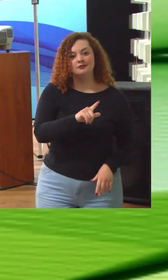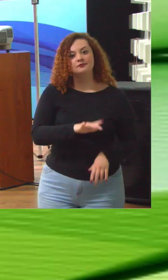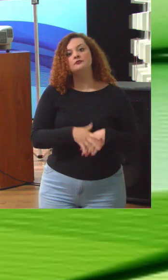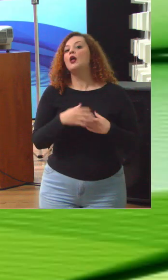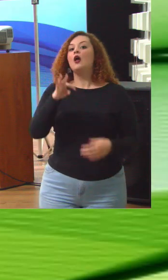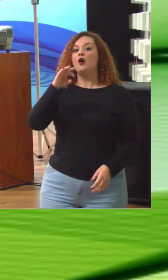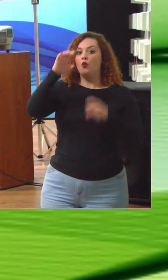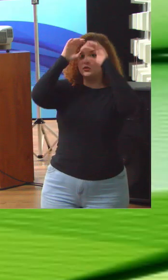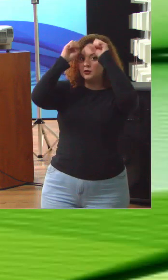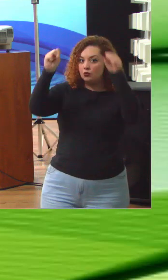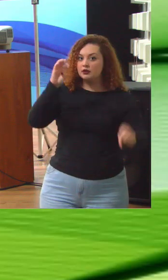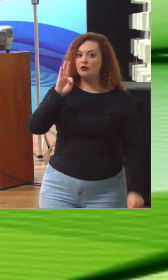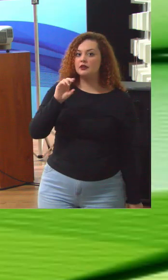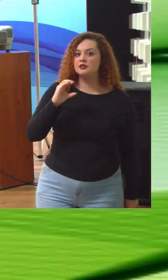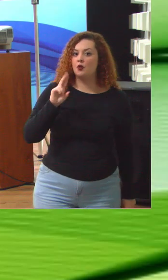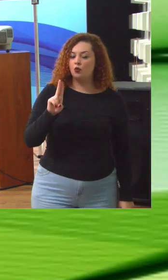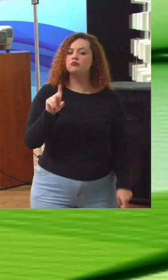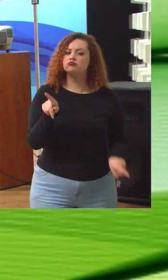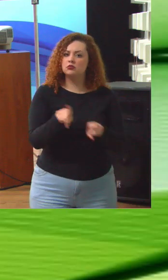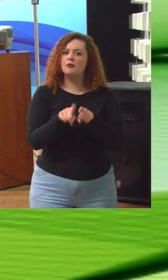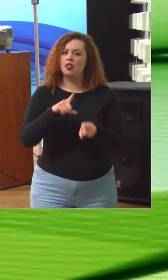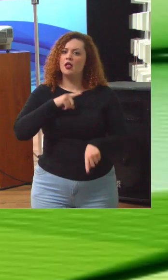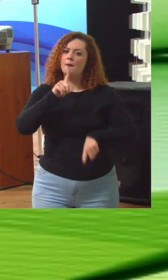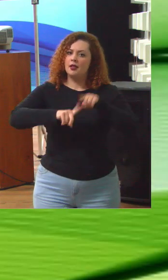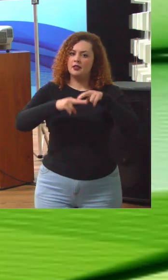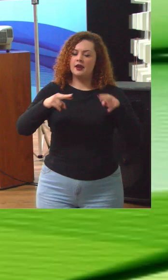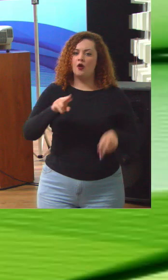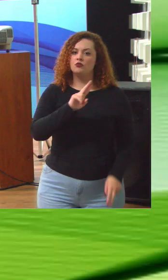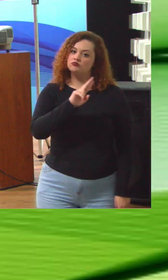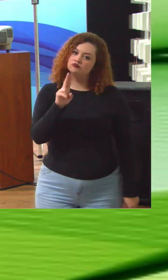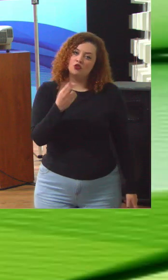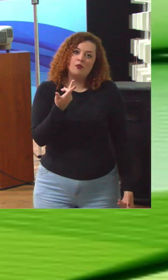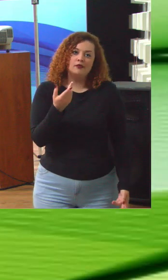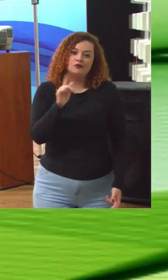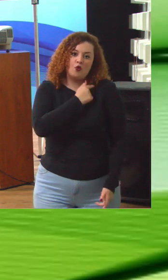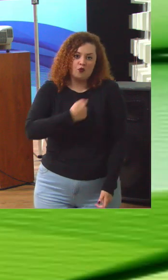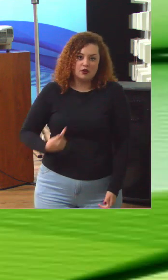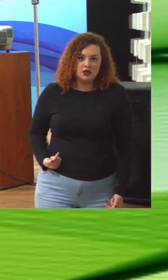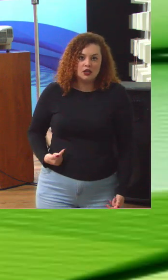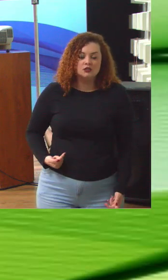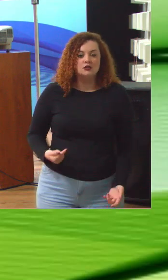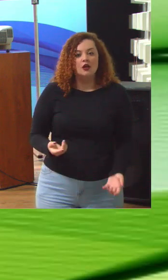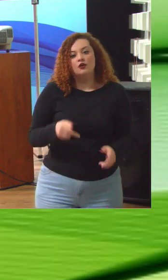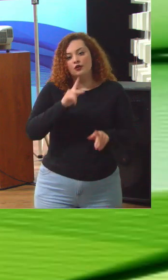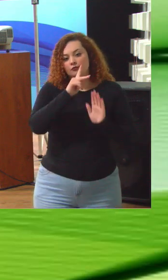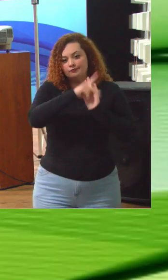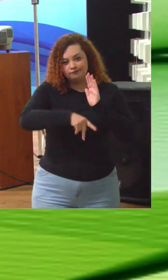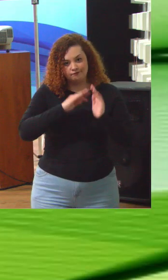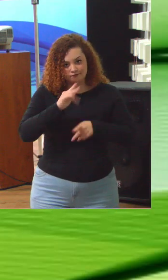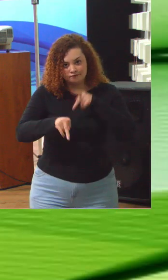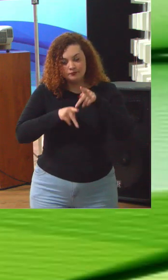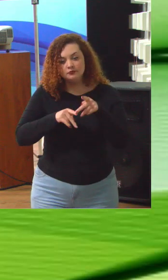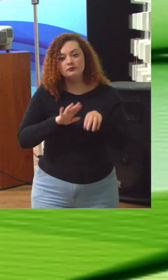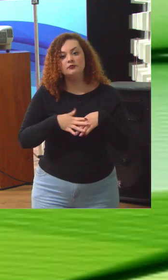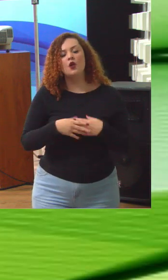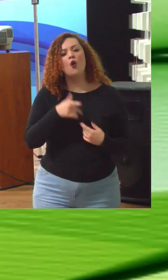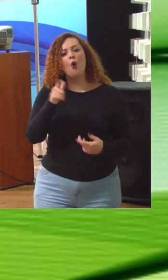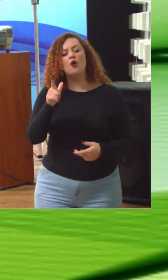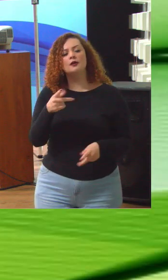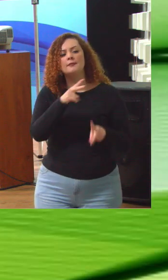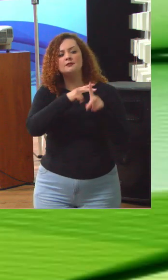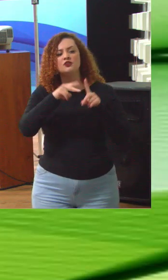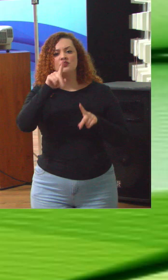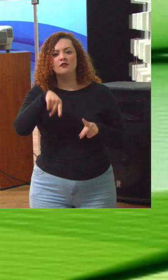TCU também tem material sobre isso daí, chamamos isso de governança de políticas públicas. E uma outra maneira de você olhar é a chamada